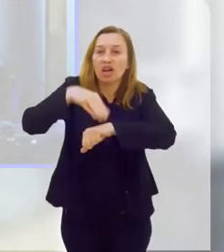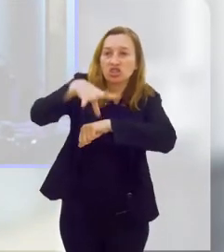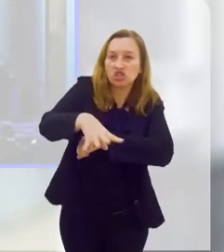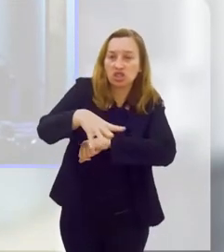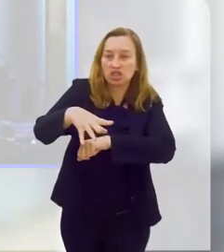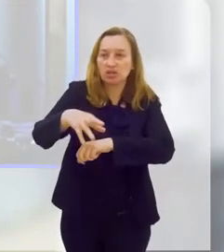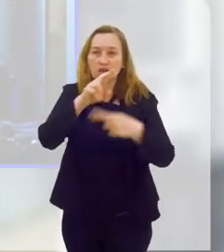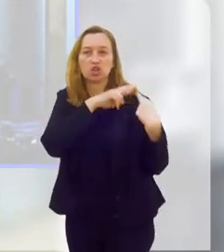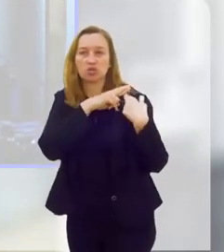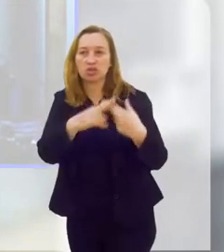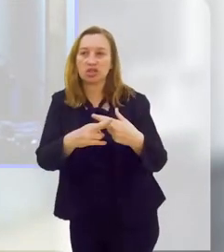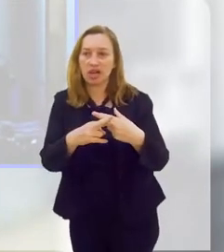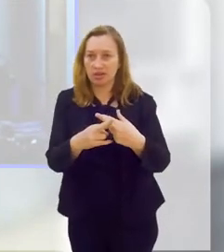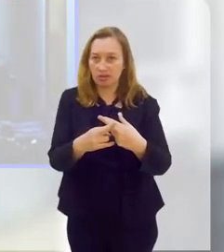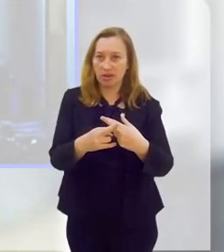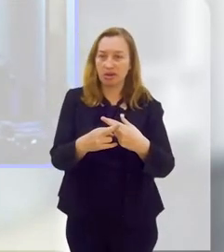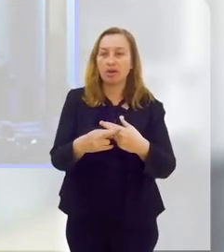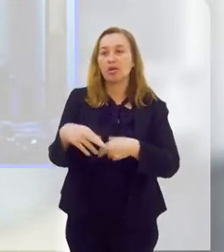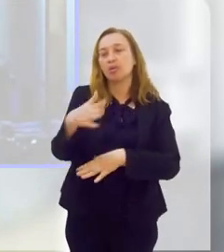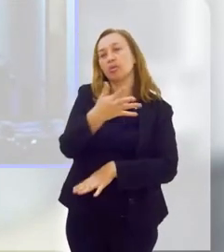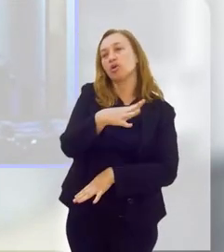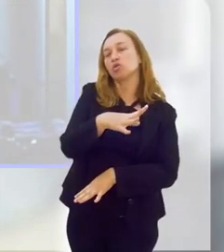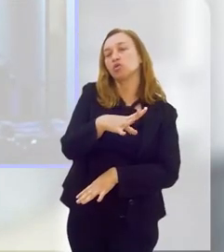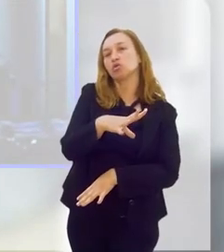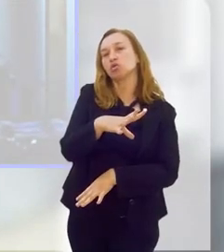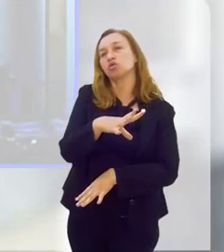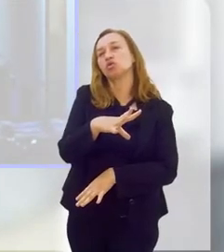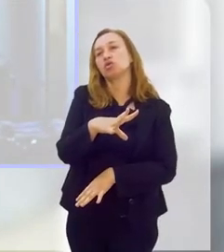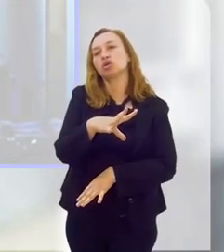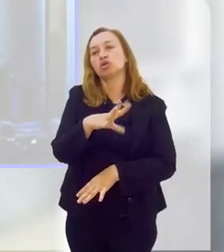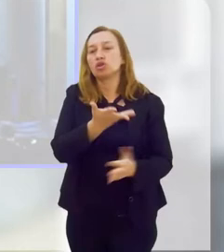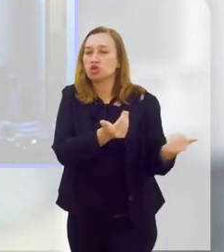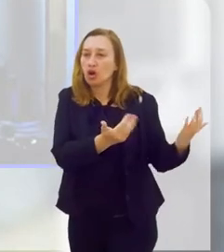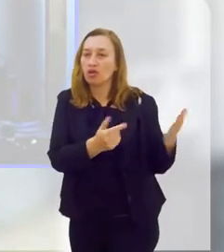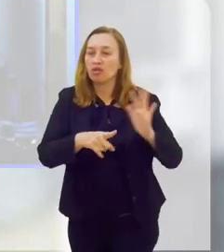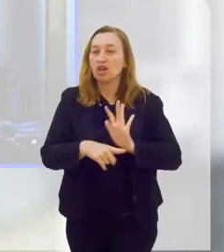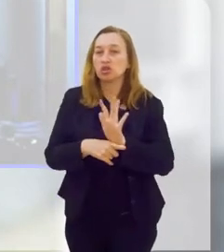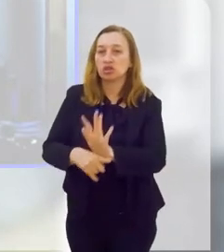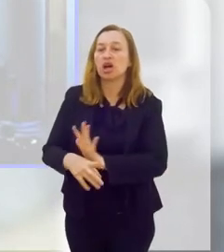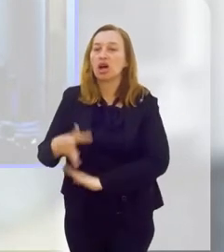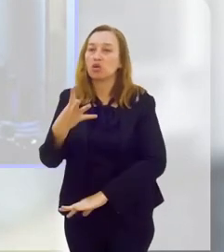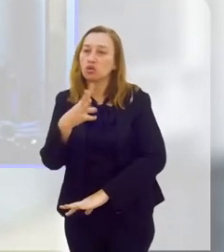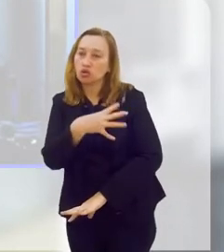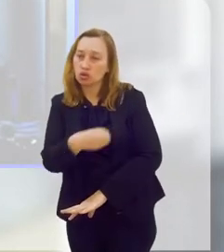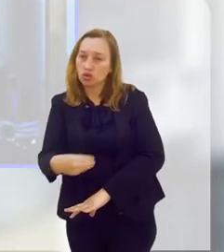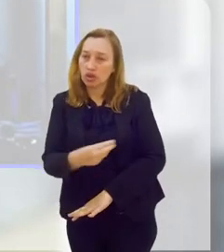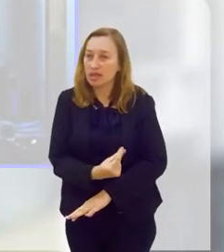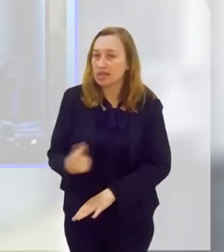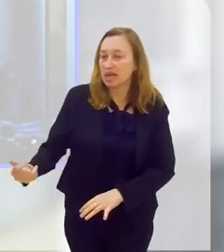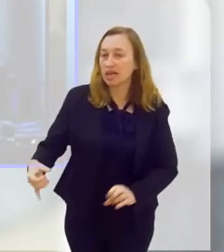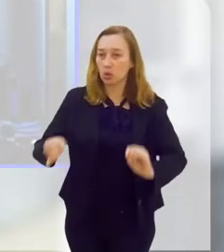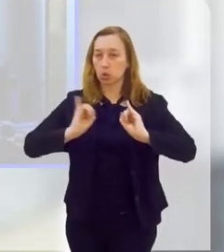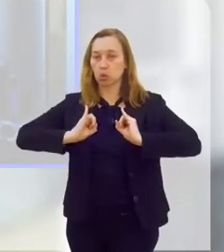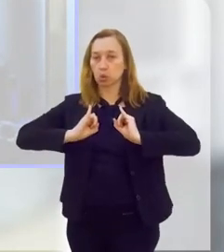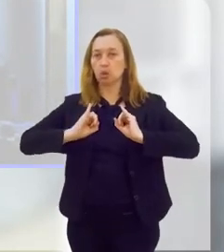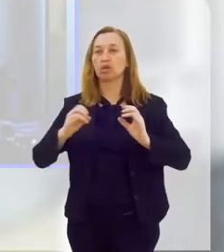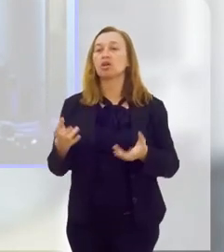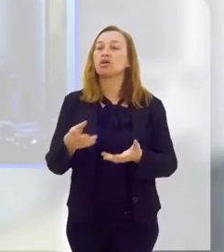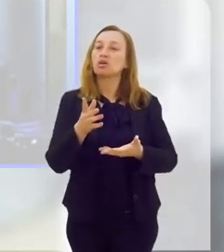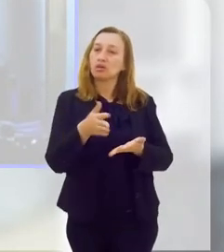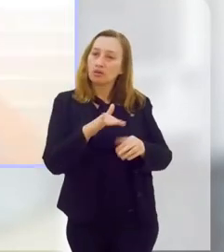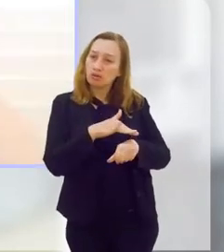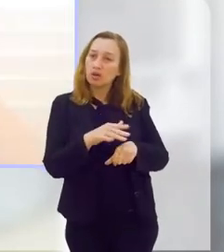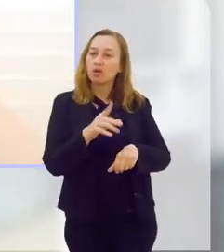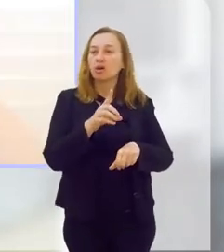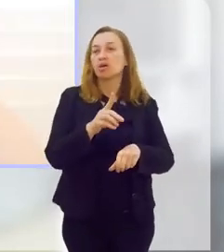responsáveis desses jovens poderem incentivar aí os filhos a saírem desse estado sedentário? Pode começar por você,